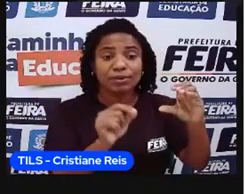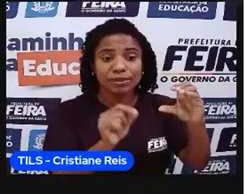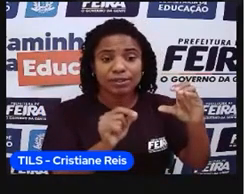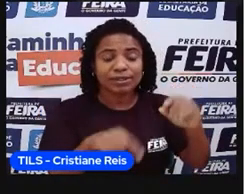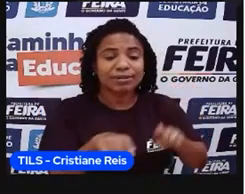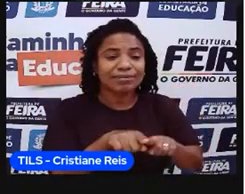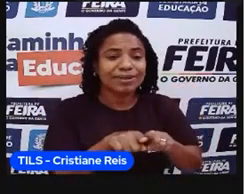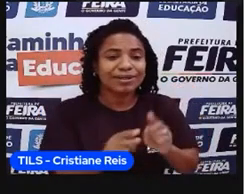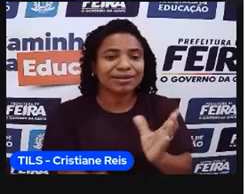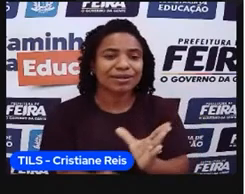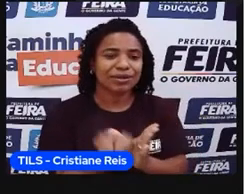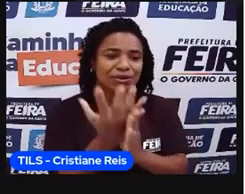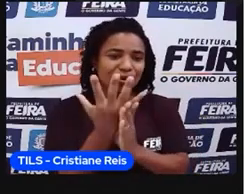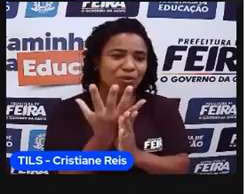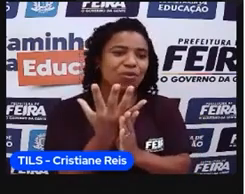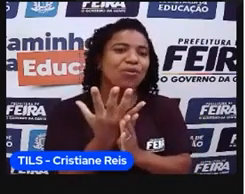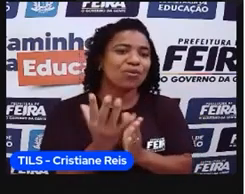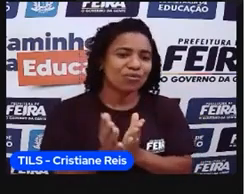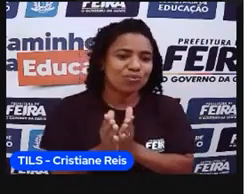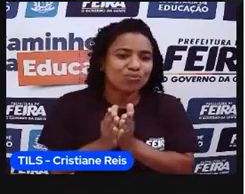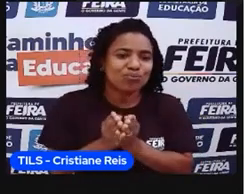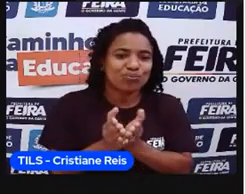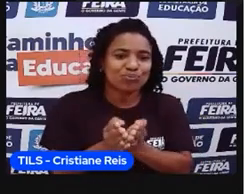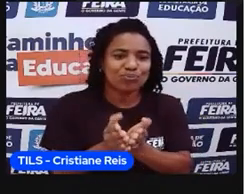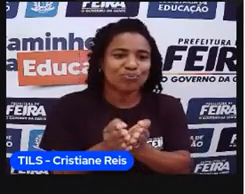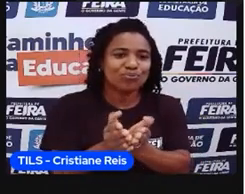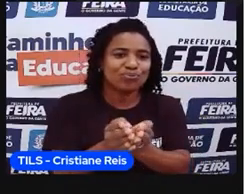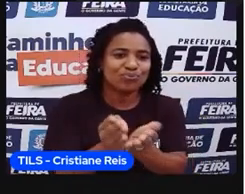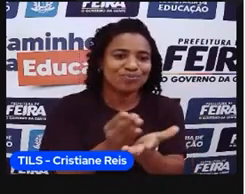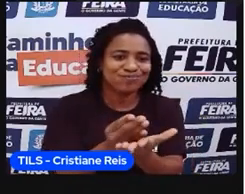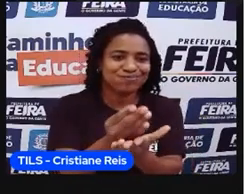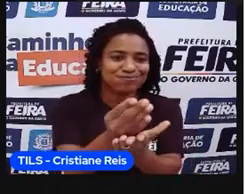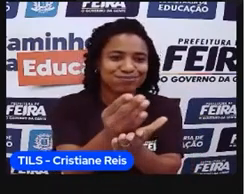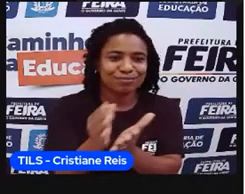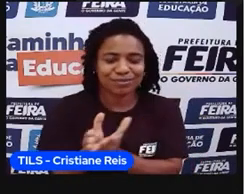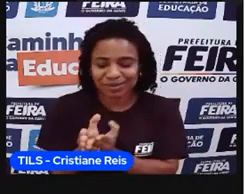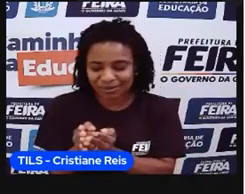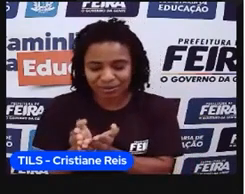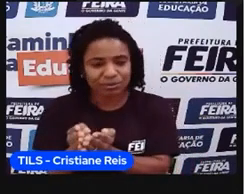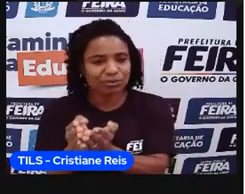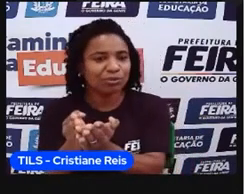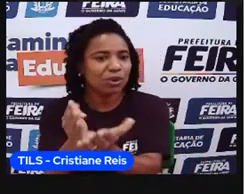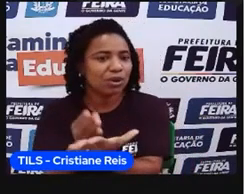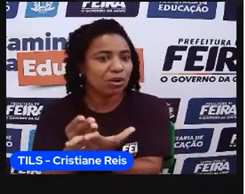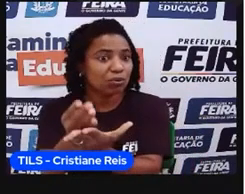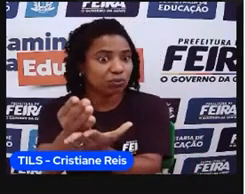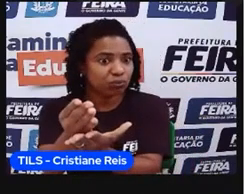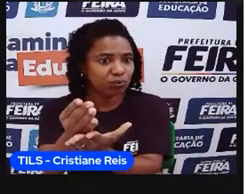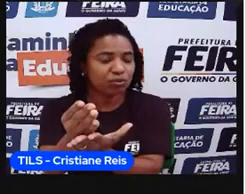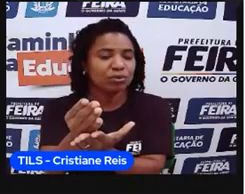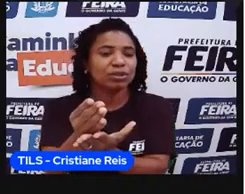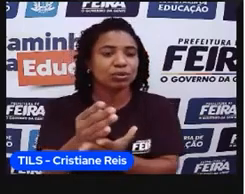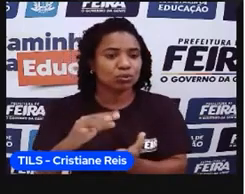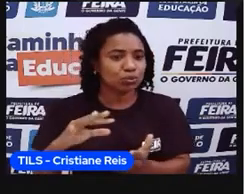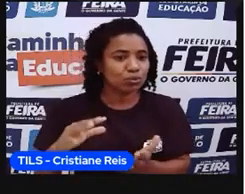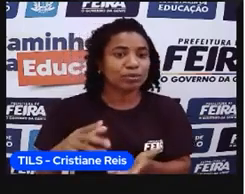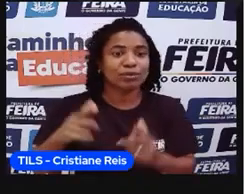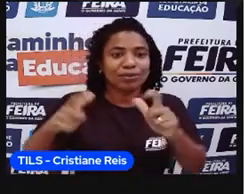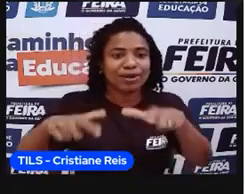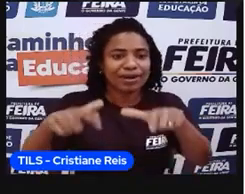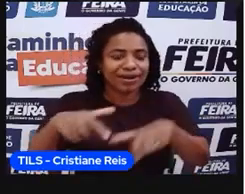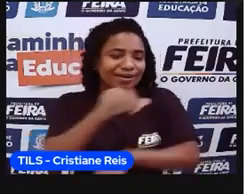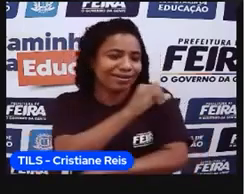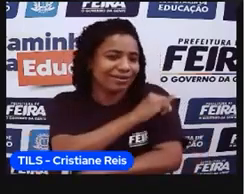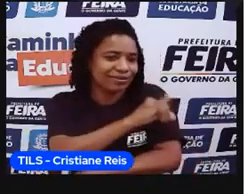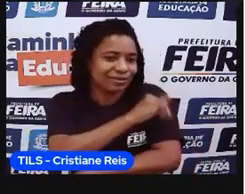criação desse porto, e esse porto, praticamente tudo que era produzido no país saía desse porto aí, que é, né, o porto de Santos,